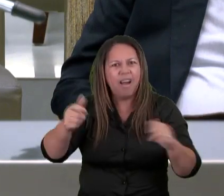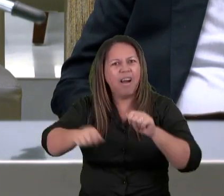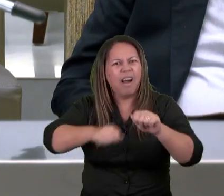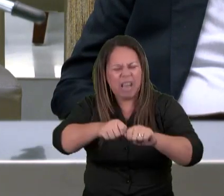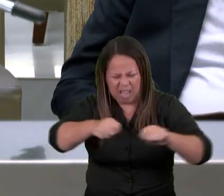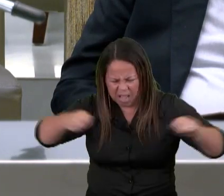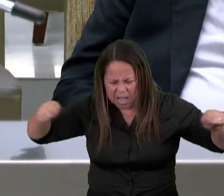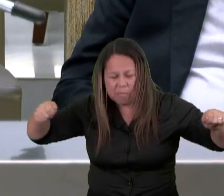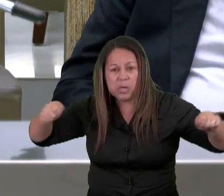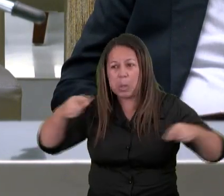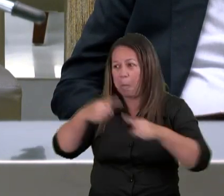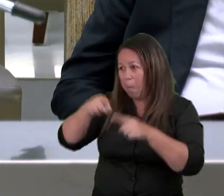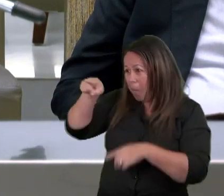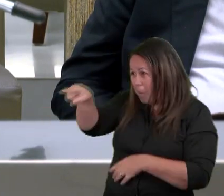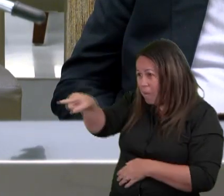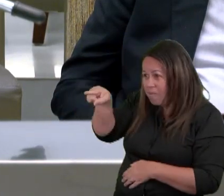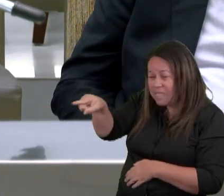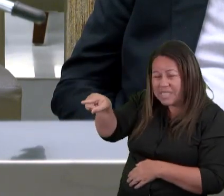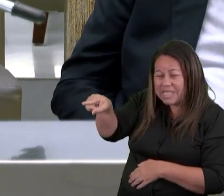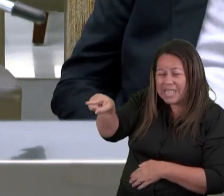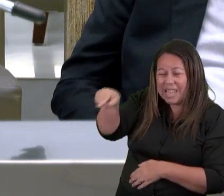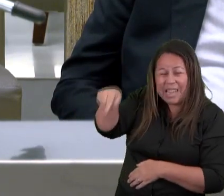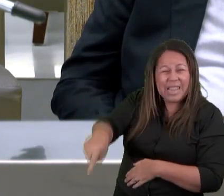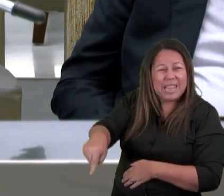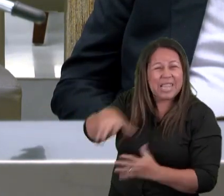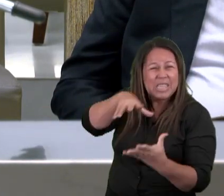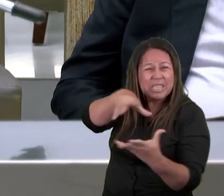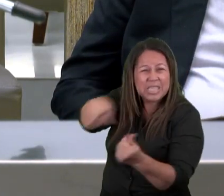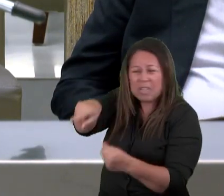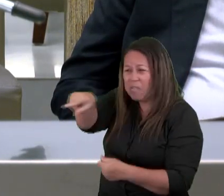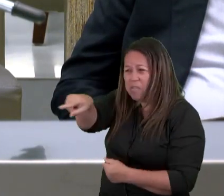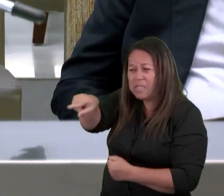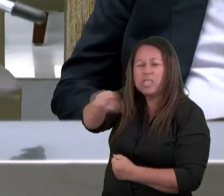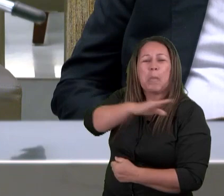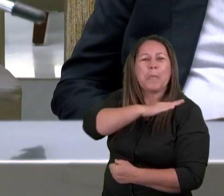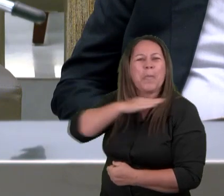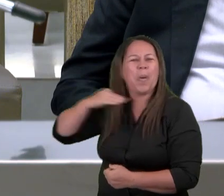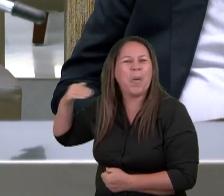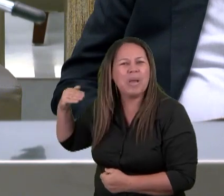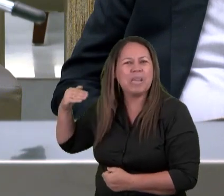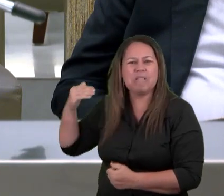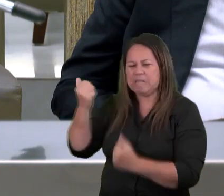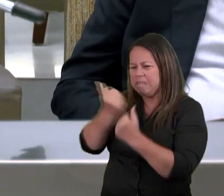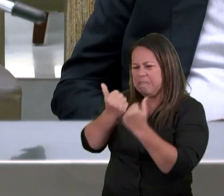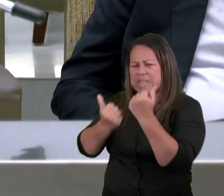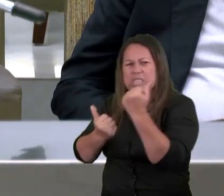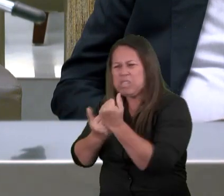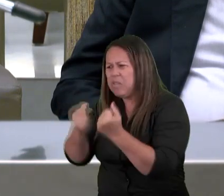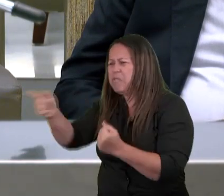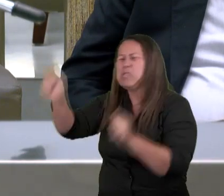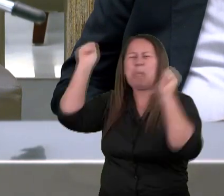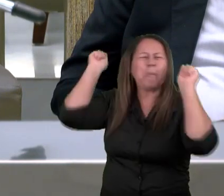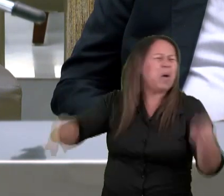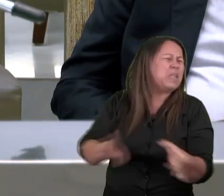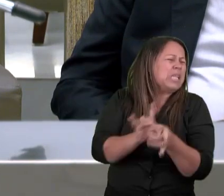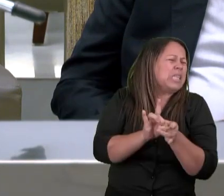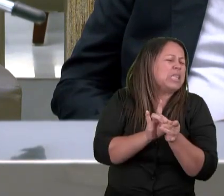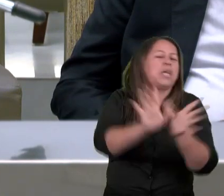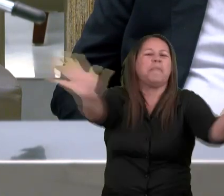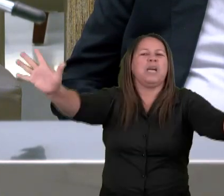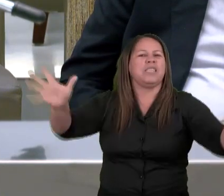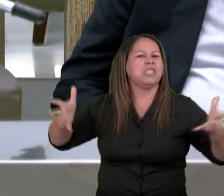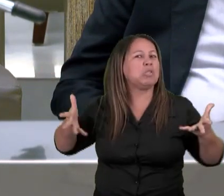Porque foste morto e com teu sangue compraste para Deus homens de toda